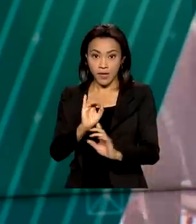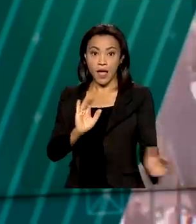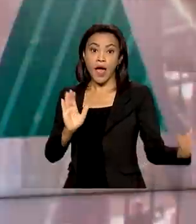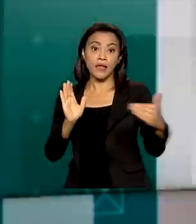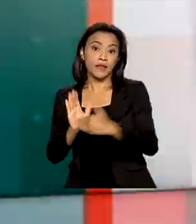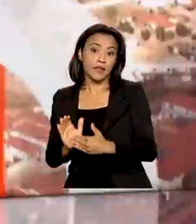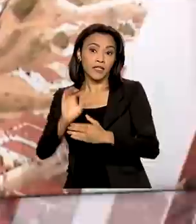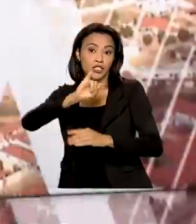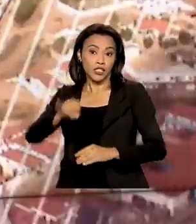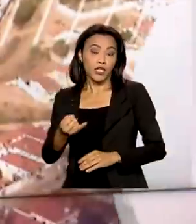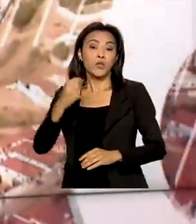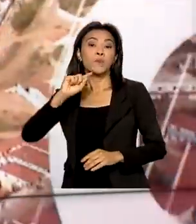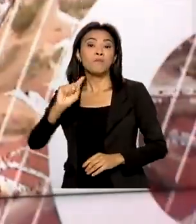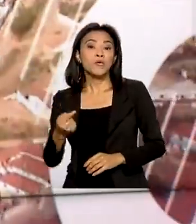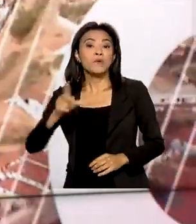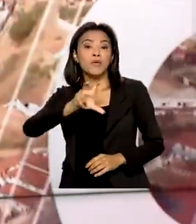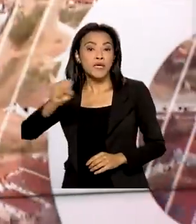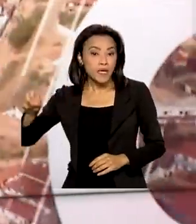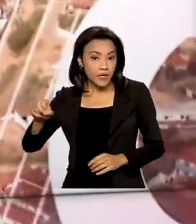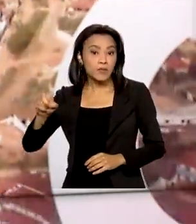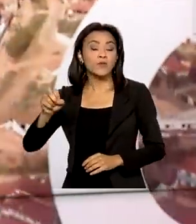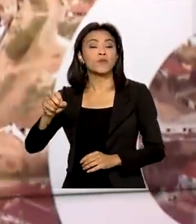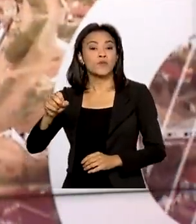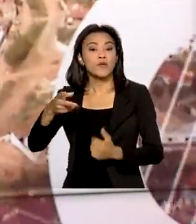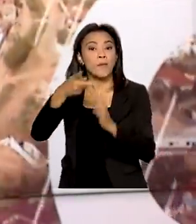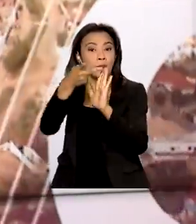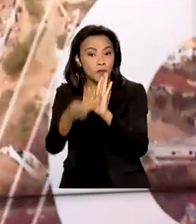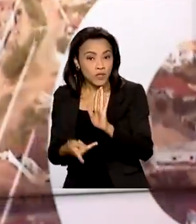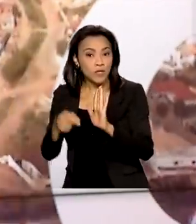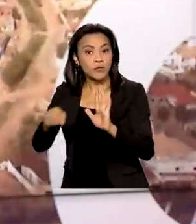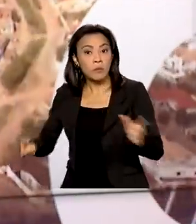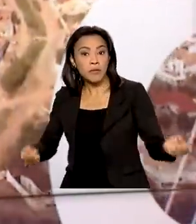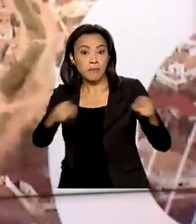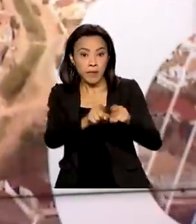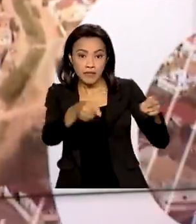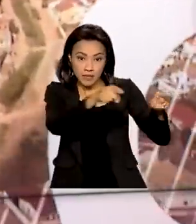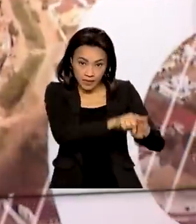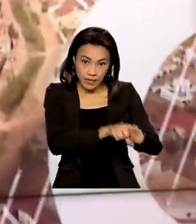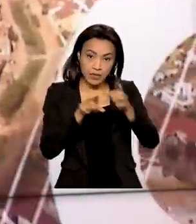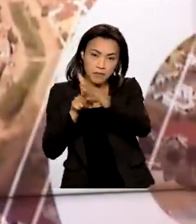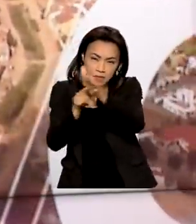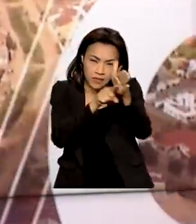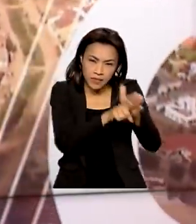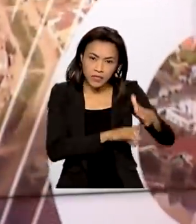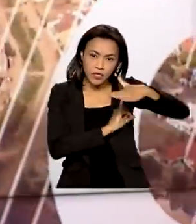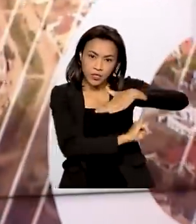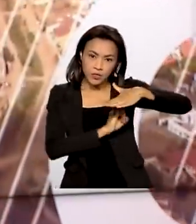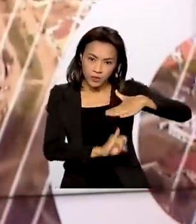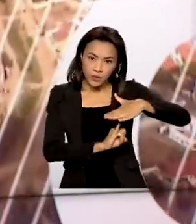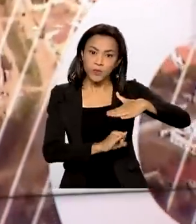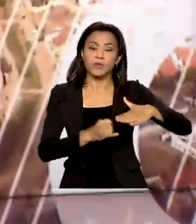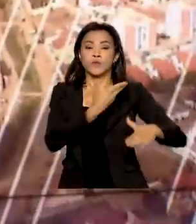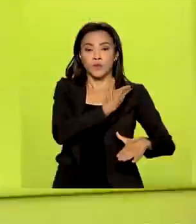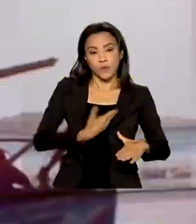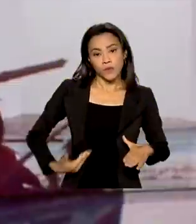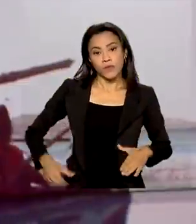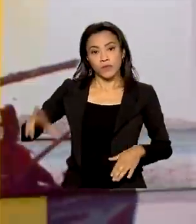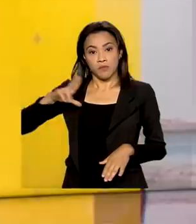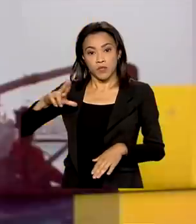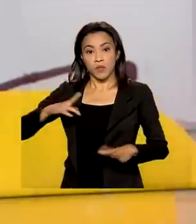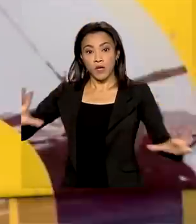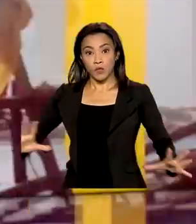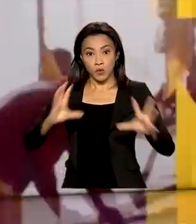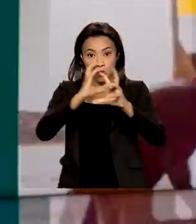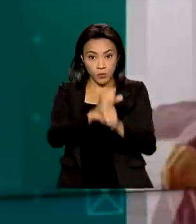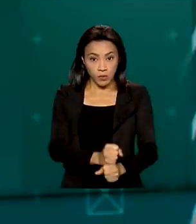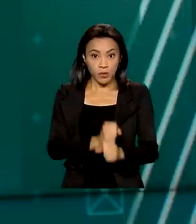projetos de parcerias entre empresas e instituições de pesquisa públicas e privadas. Os investimentos somaram mais de